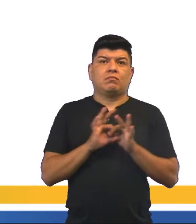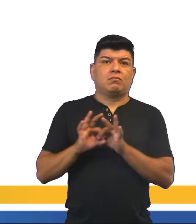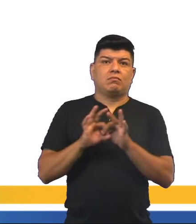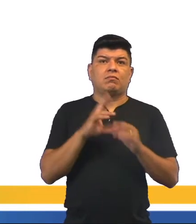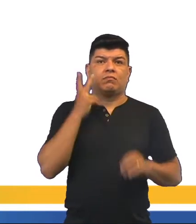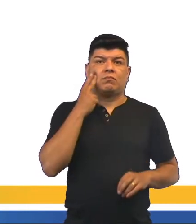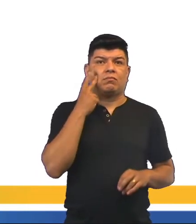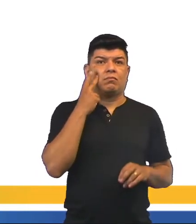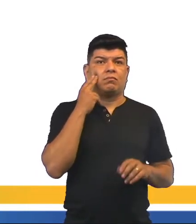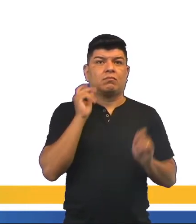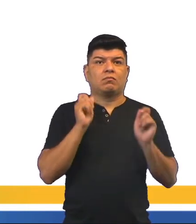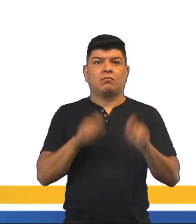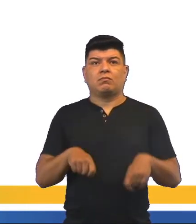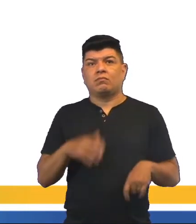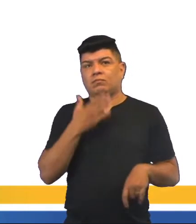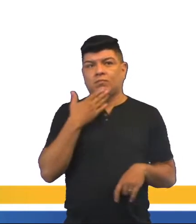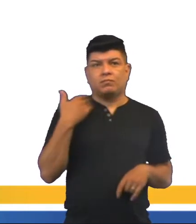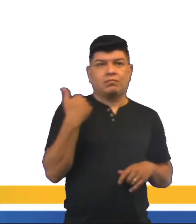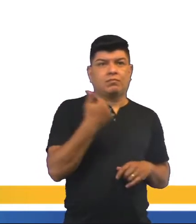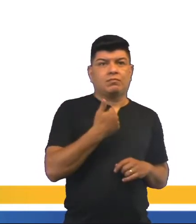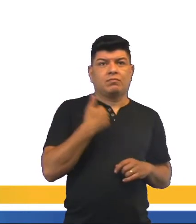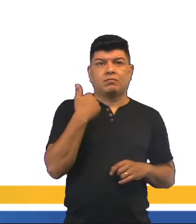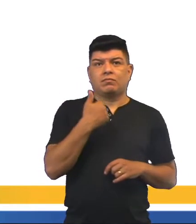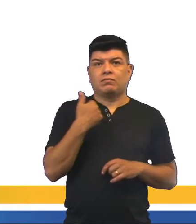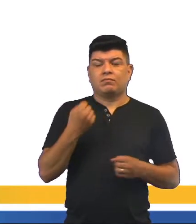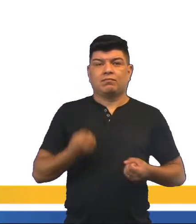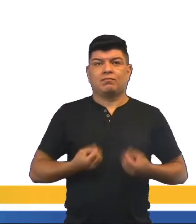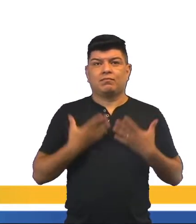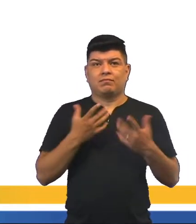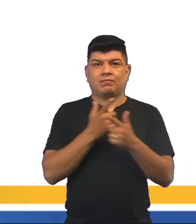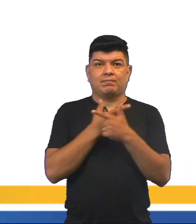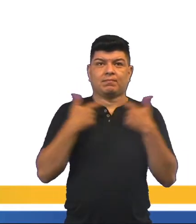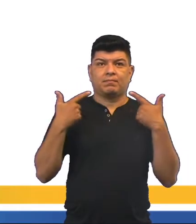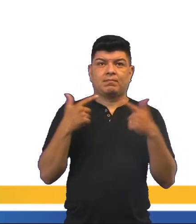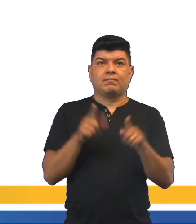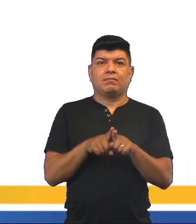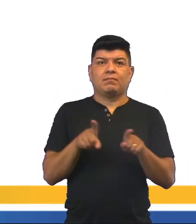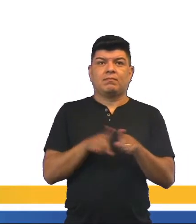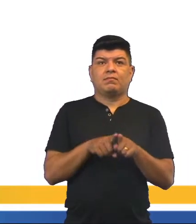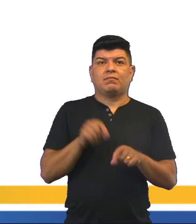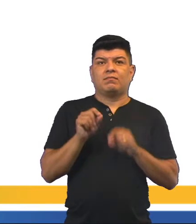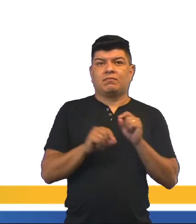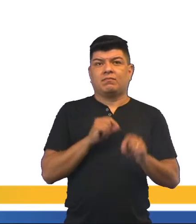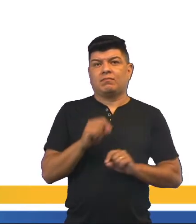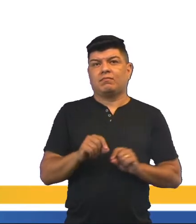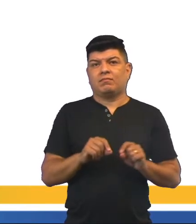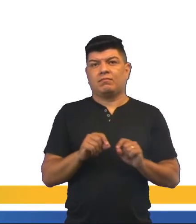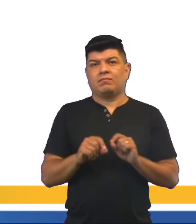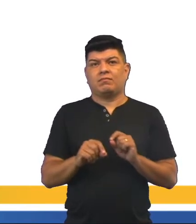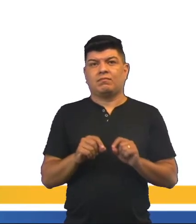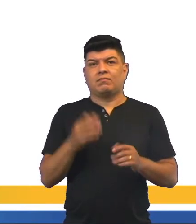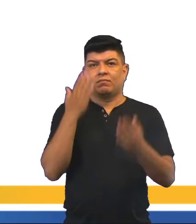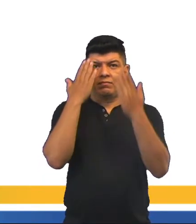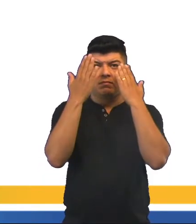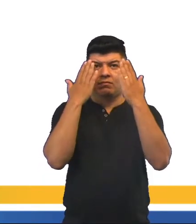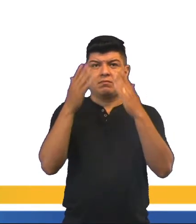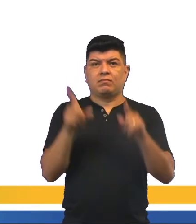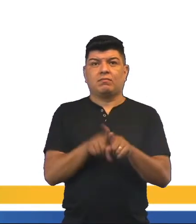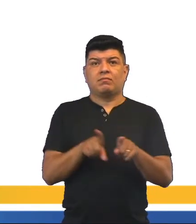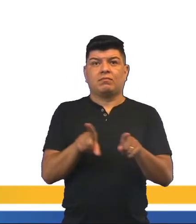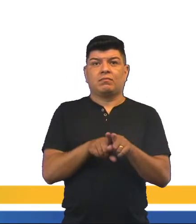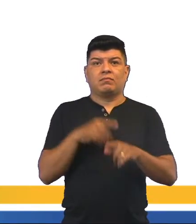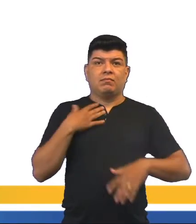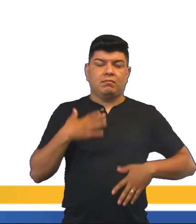natural. Permite uma melhora na autoestima, né? Aqui nós estamos falando das questões psicológicas